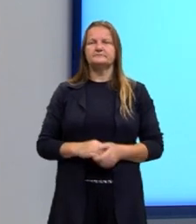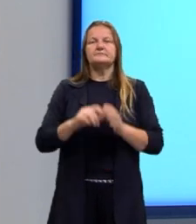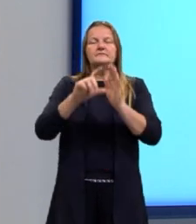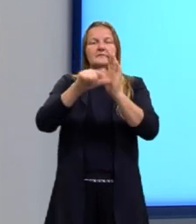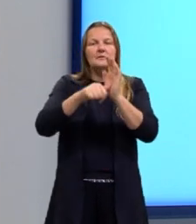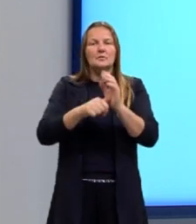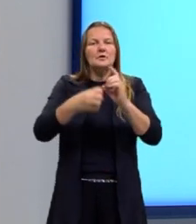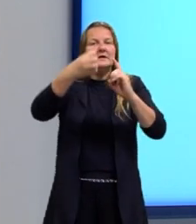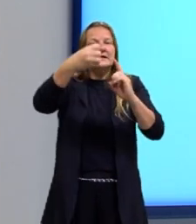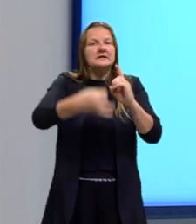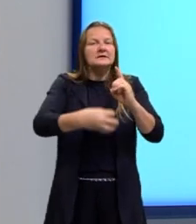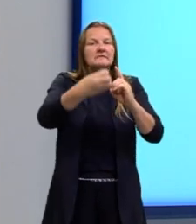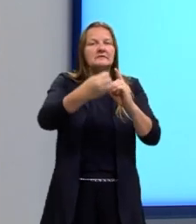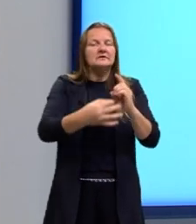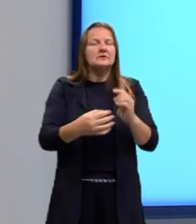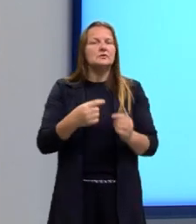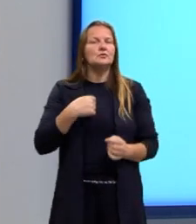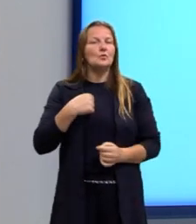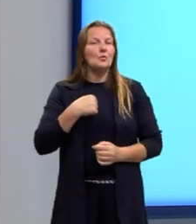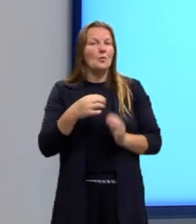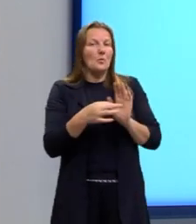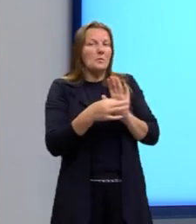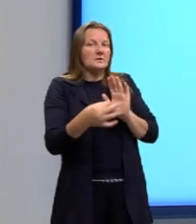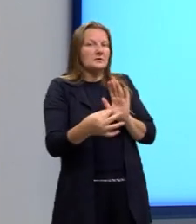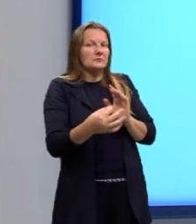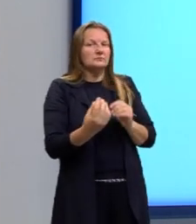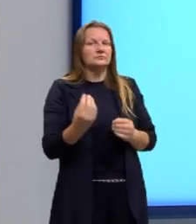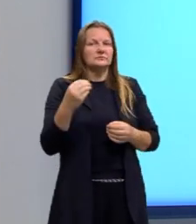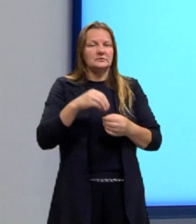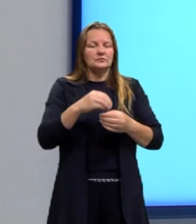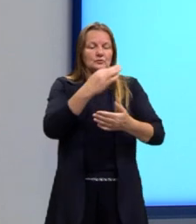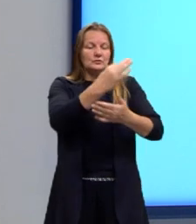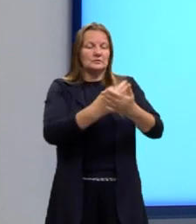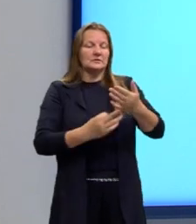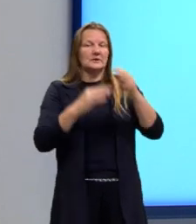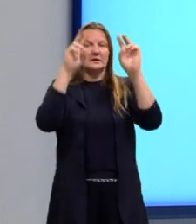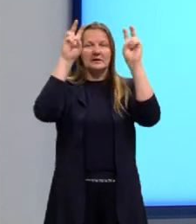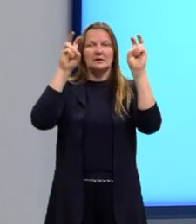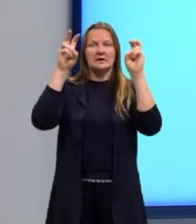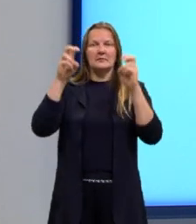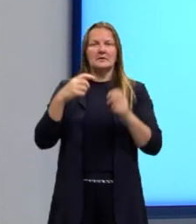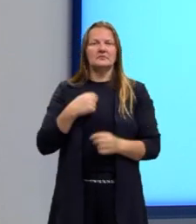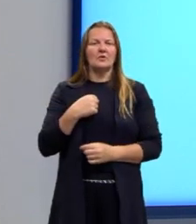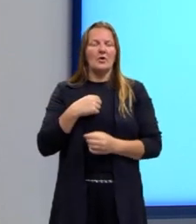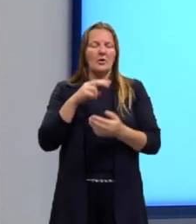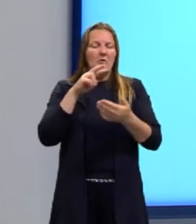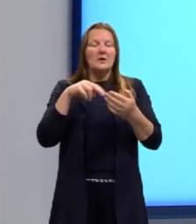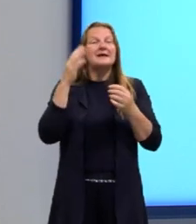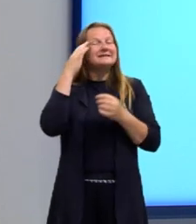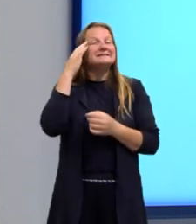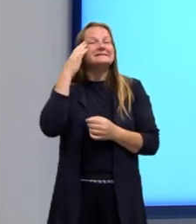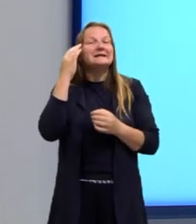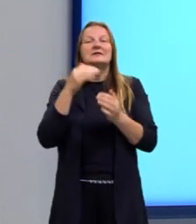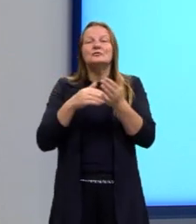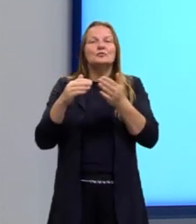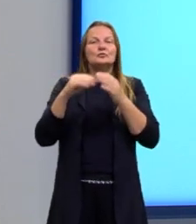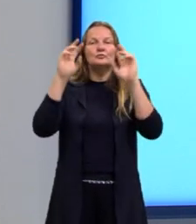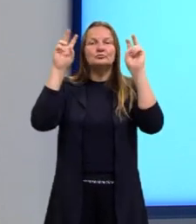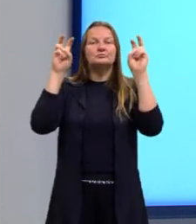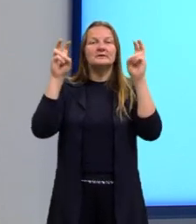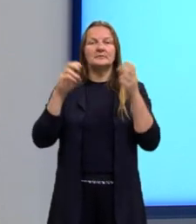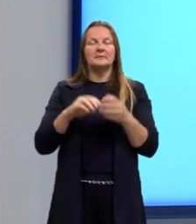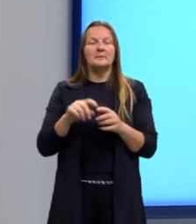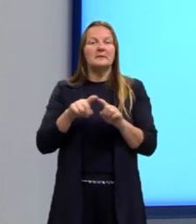Depois, definir um posicionamento em relação a esse tema. Não basta que eu interprete esse tema e entenda